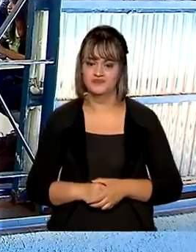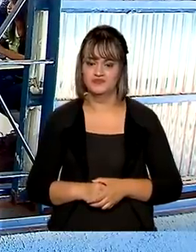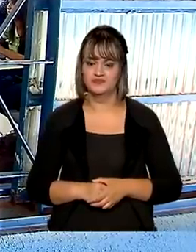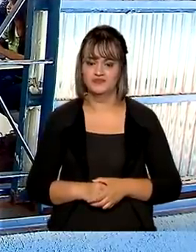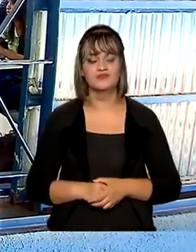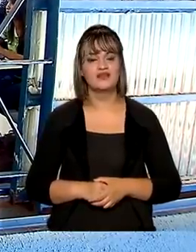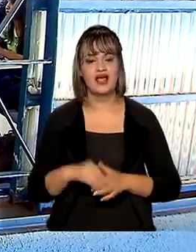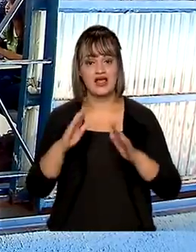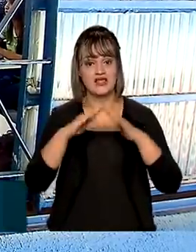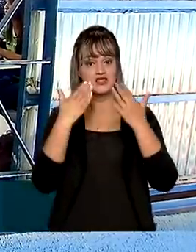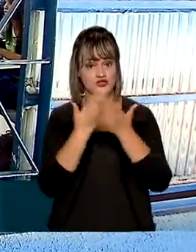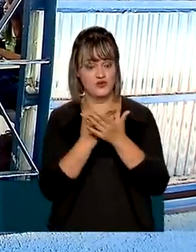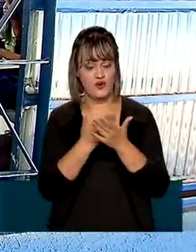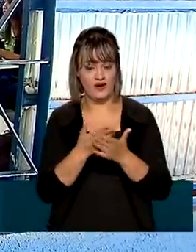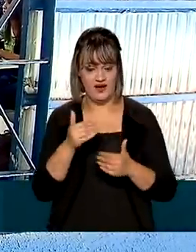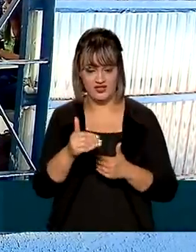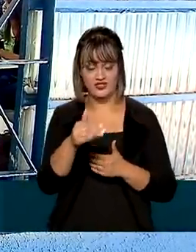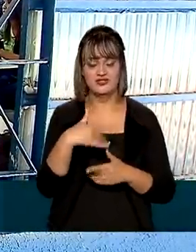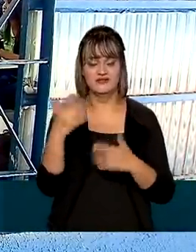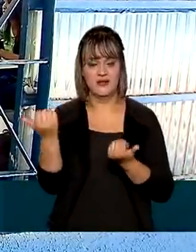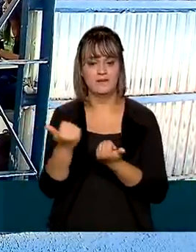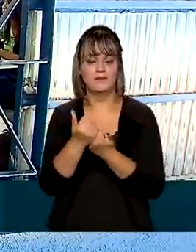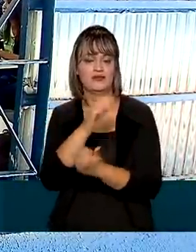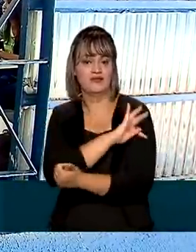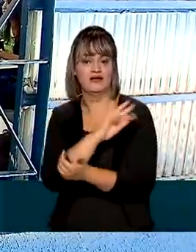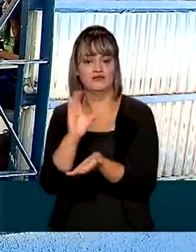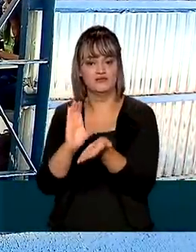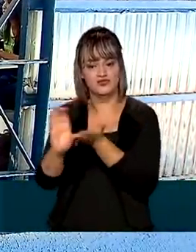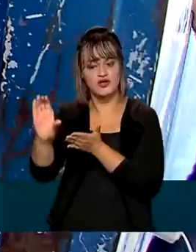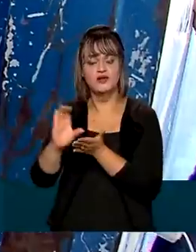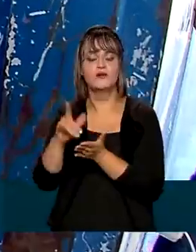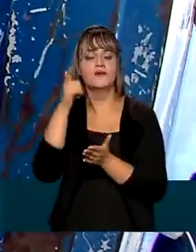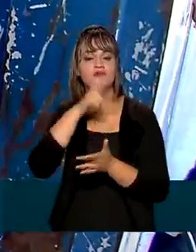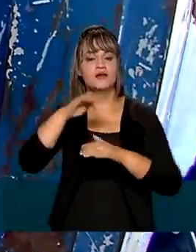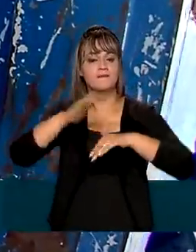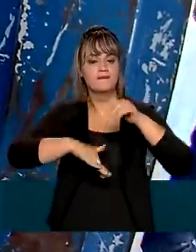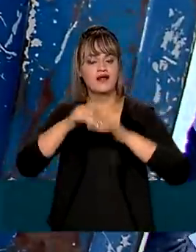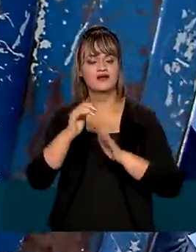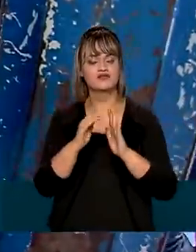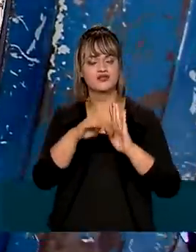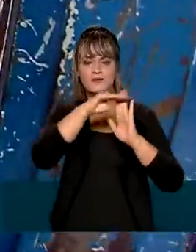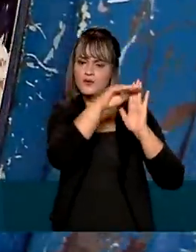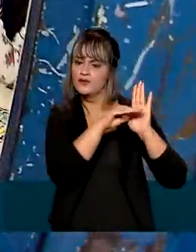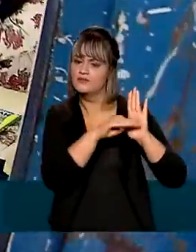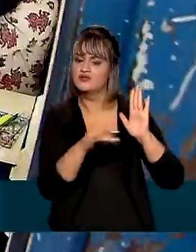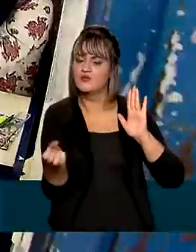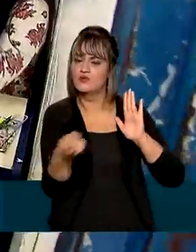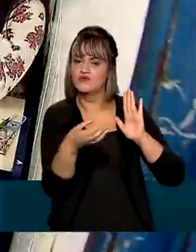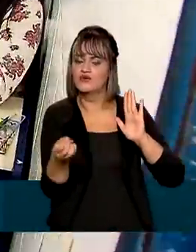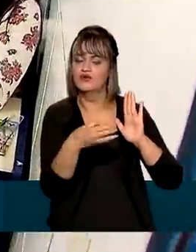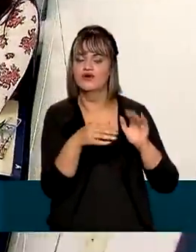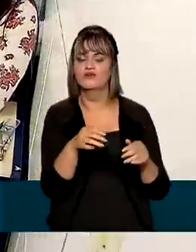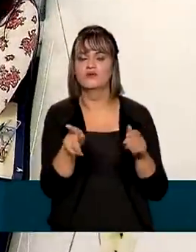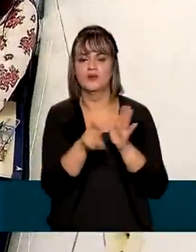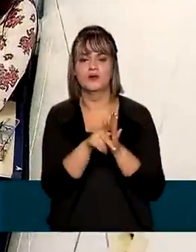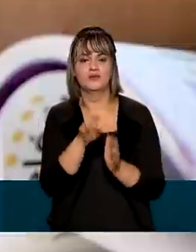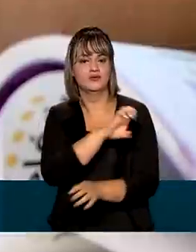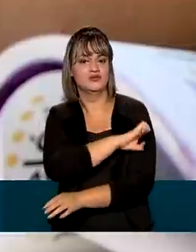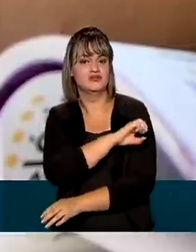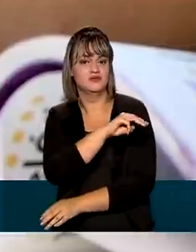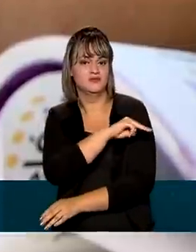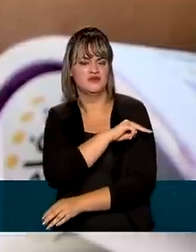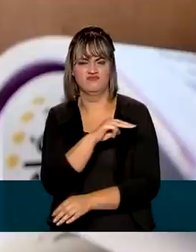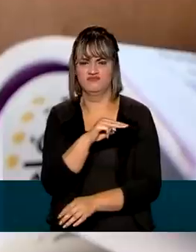As escolas vão contar com apoio técnico e financeiro para pôr em prática os itinerários formativos do novo ensino médio,